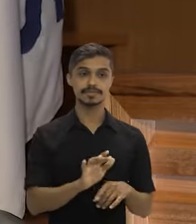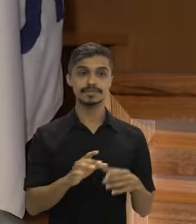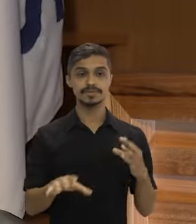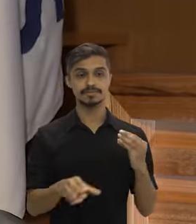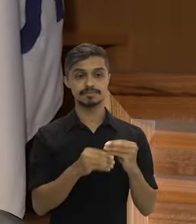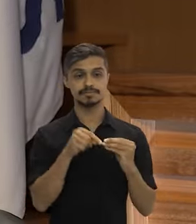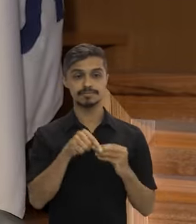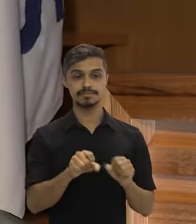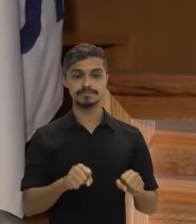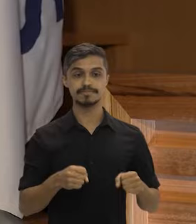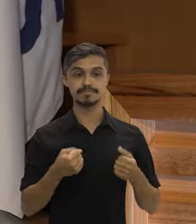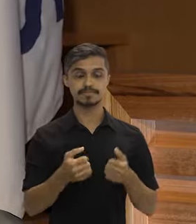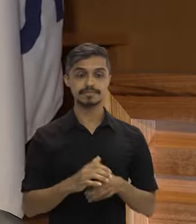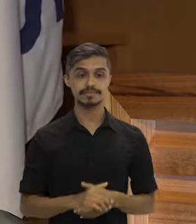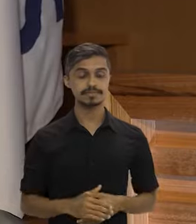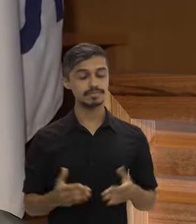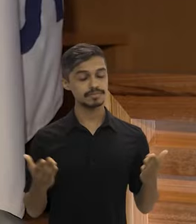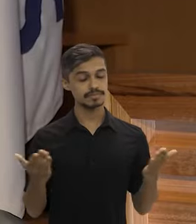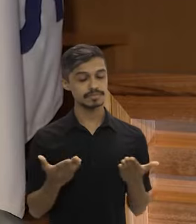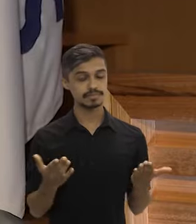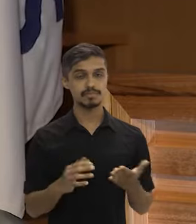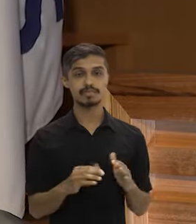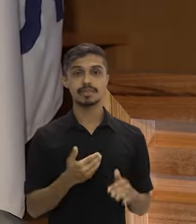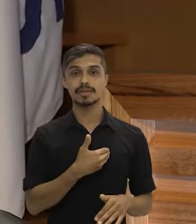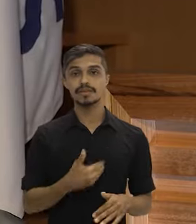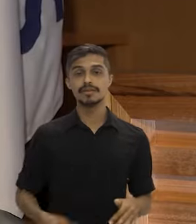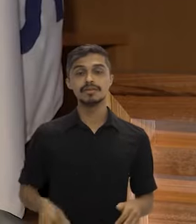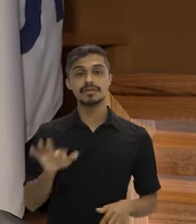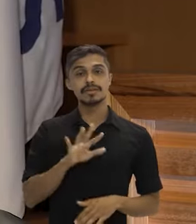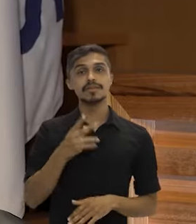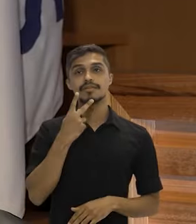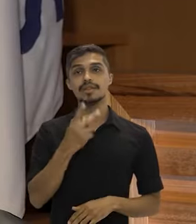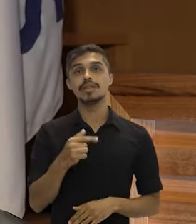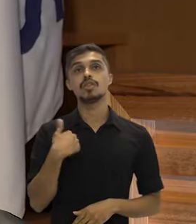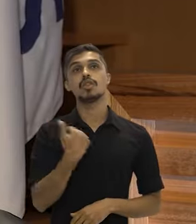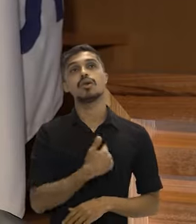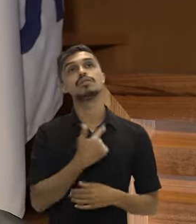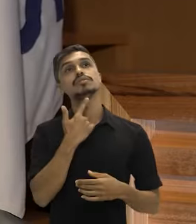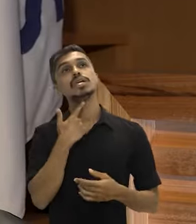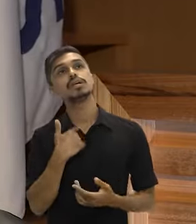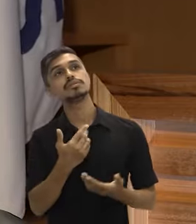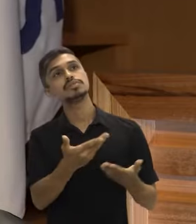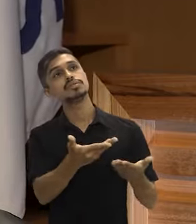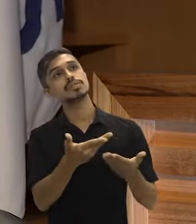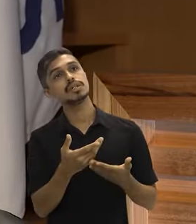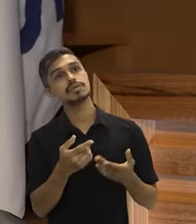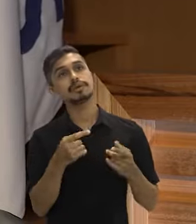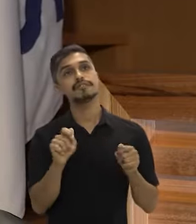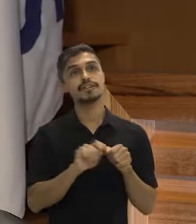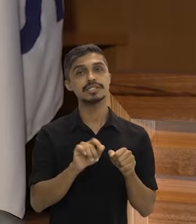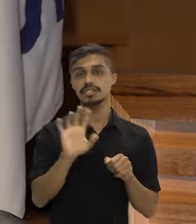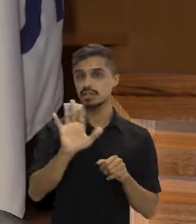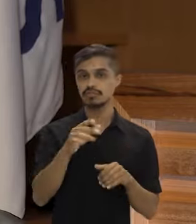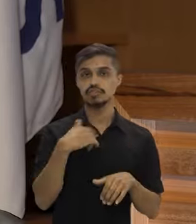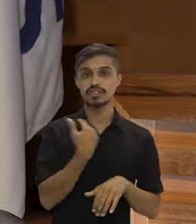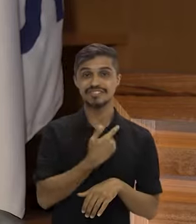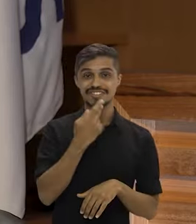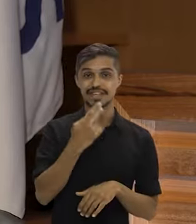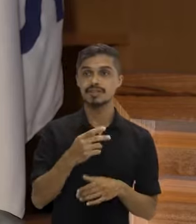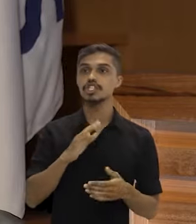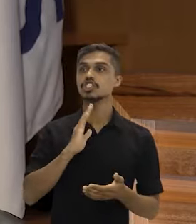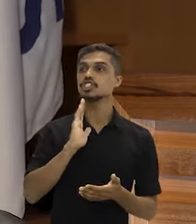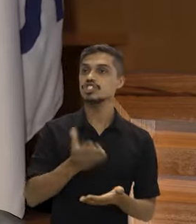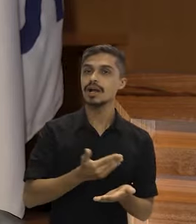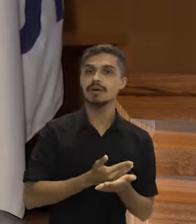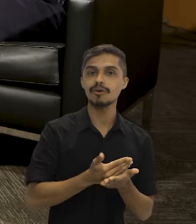estar se somando a esse esforço. Agora, o governo federal não está só dizendo, nós queremos recursos para fazer isso. Nós estamos